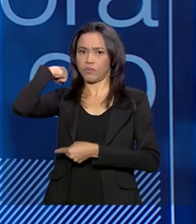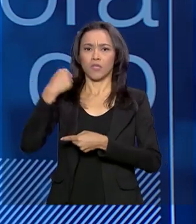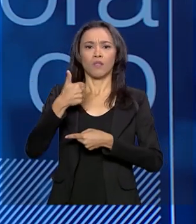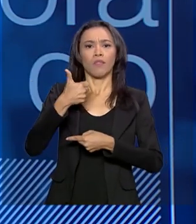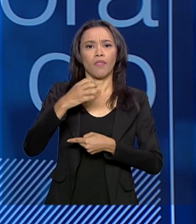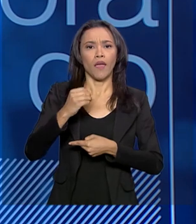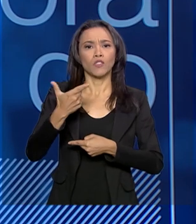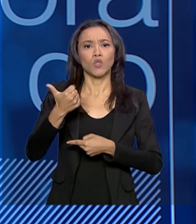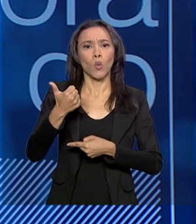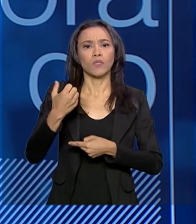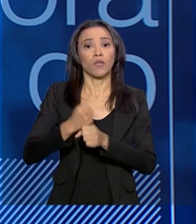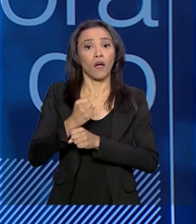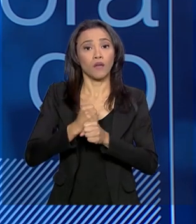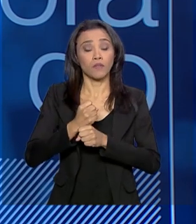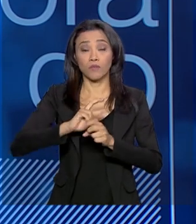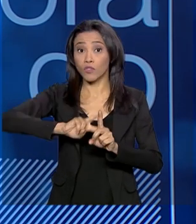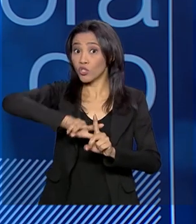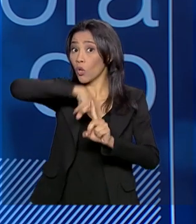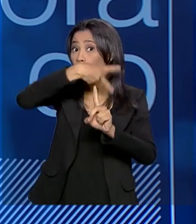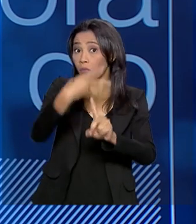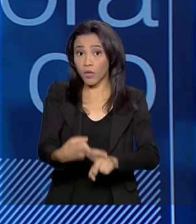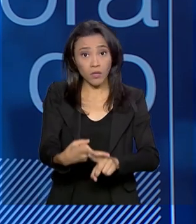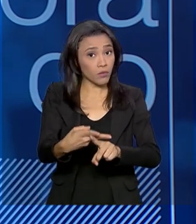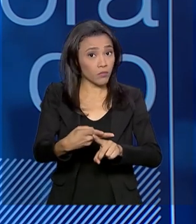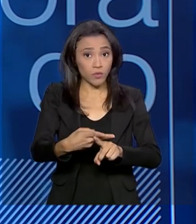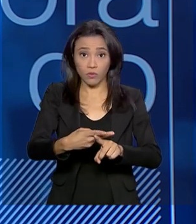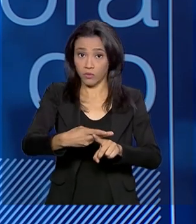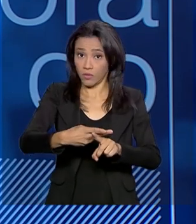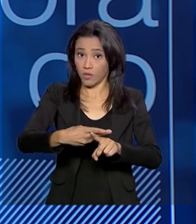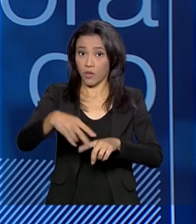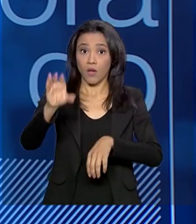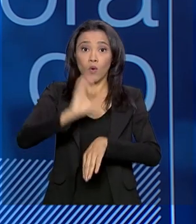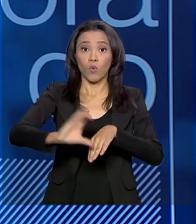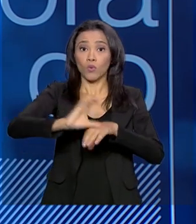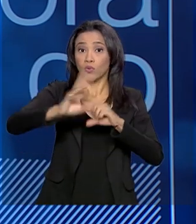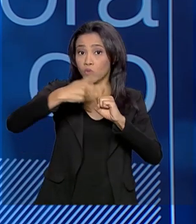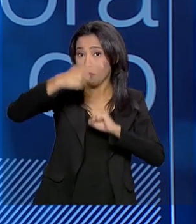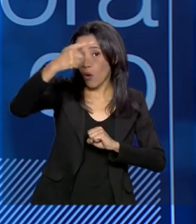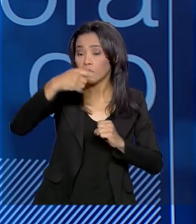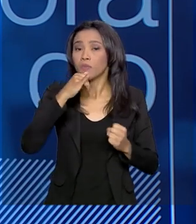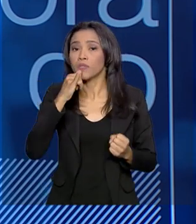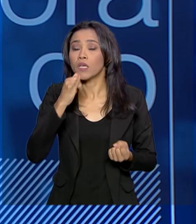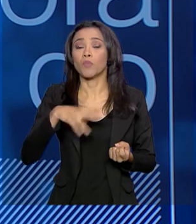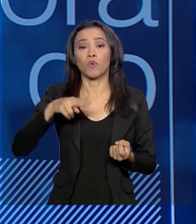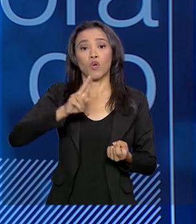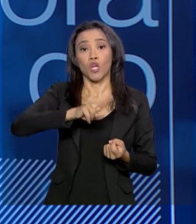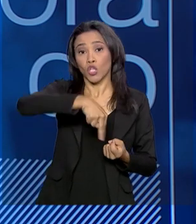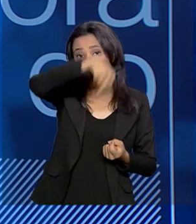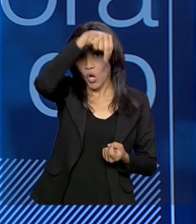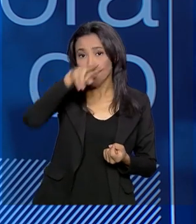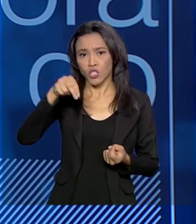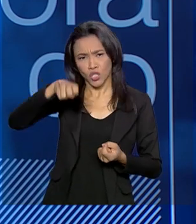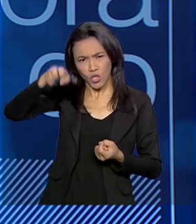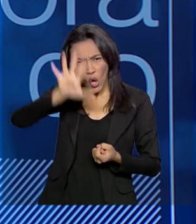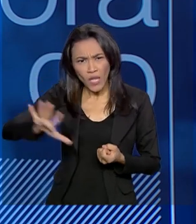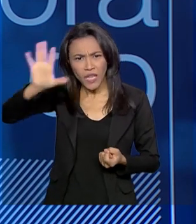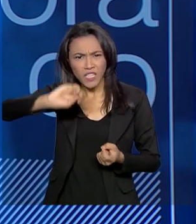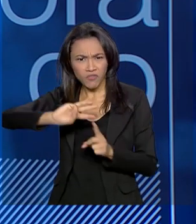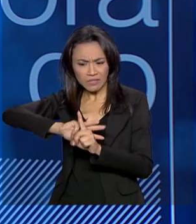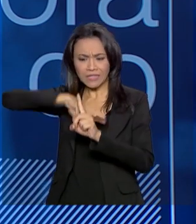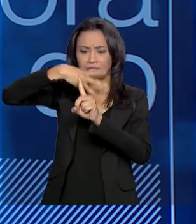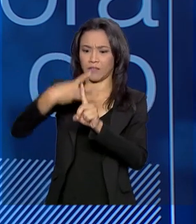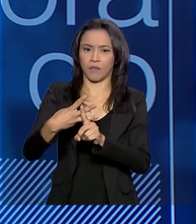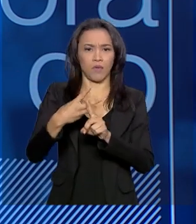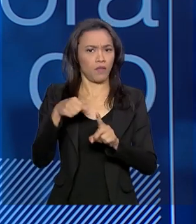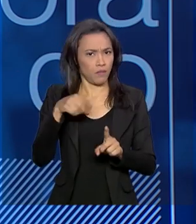nós, em média, dobramos o número de cursos de pós-graduação. Em algumas regiões, como o Norte e Nordeste, nós triplicamos. E não